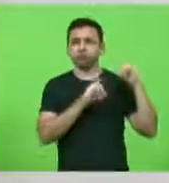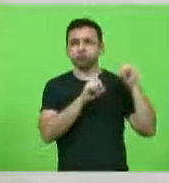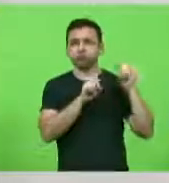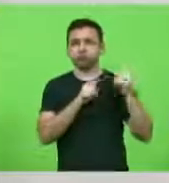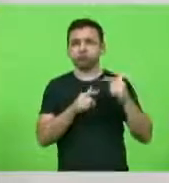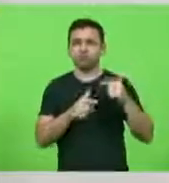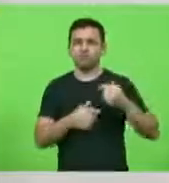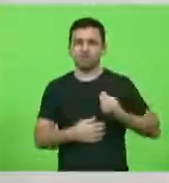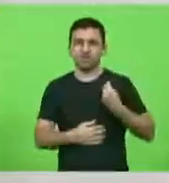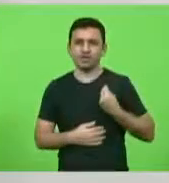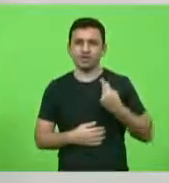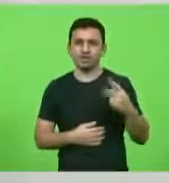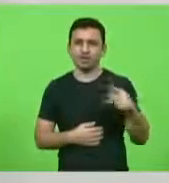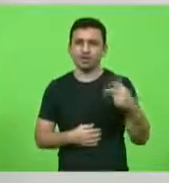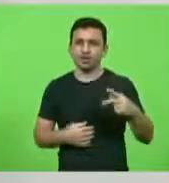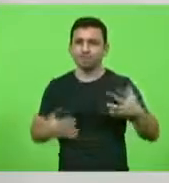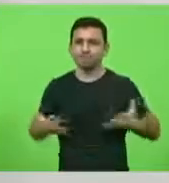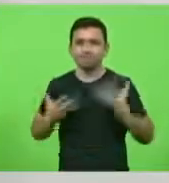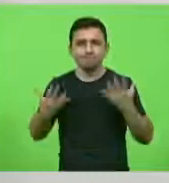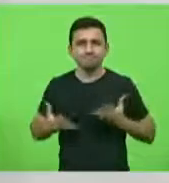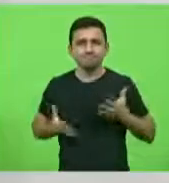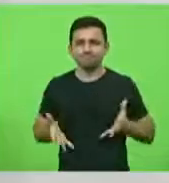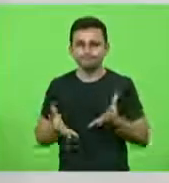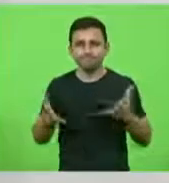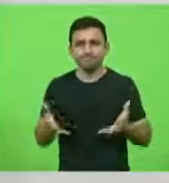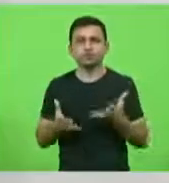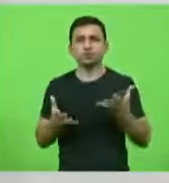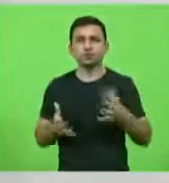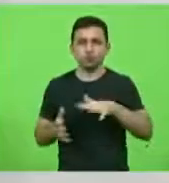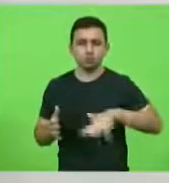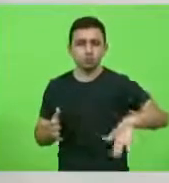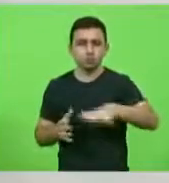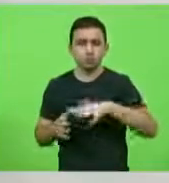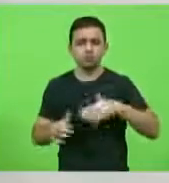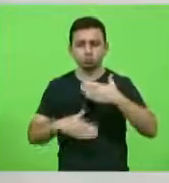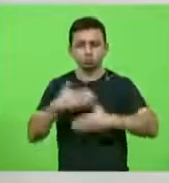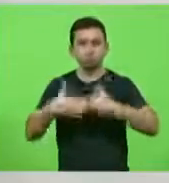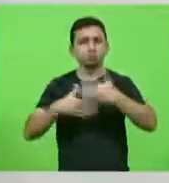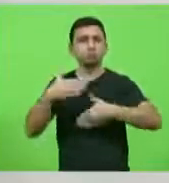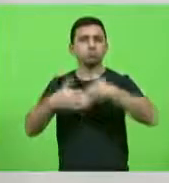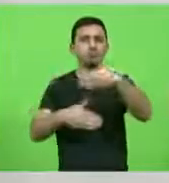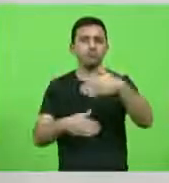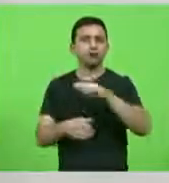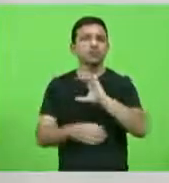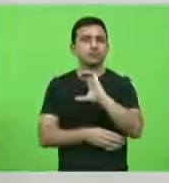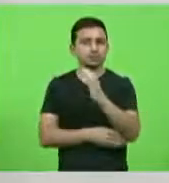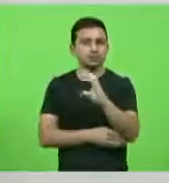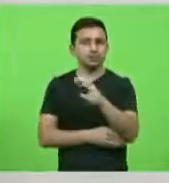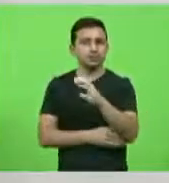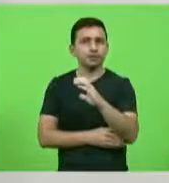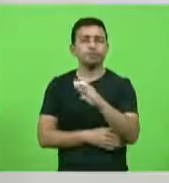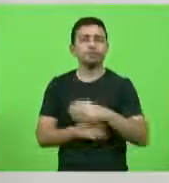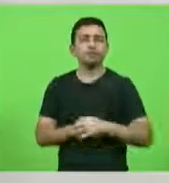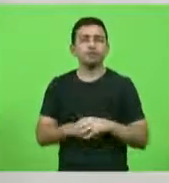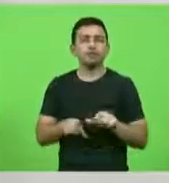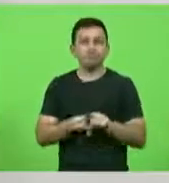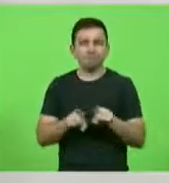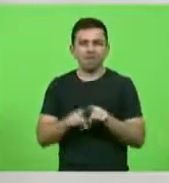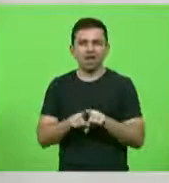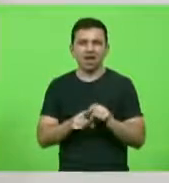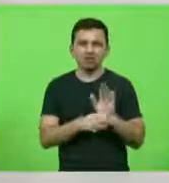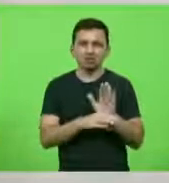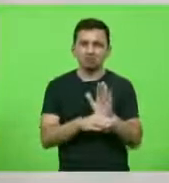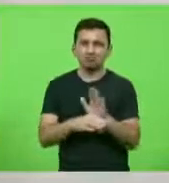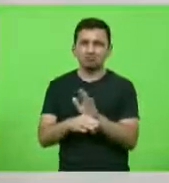e entusiasta da sociedade brasileira para o progresso da ciência. Além dessas contribuições ímpares, o